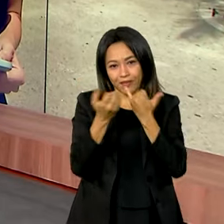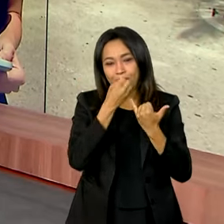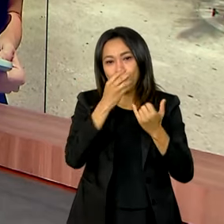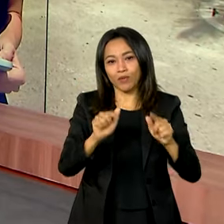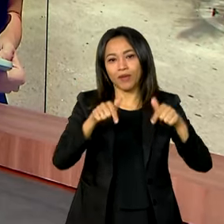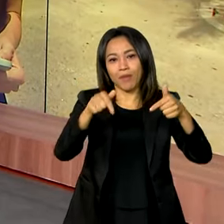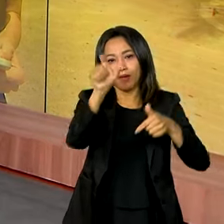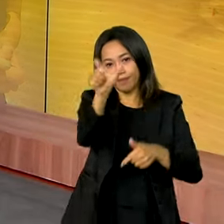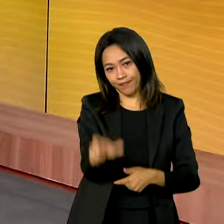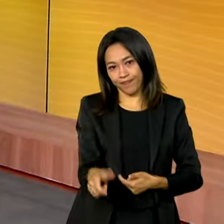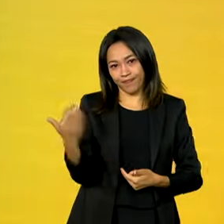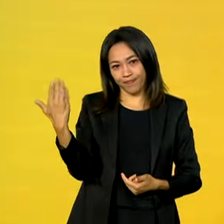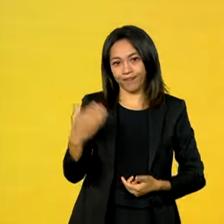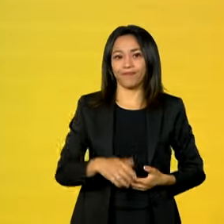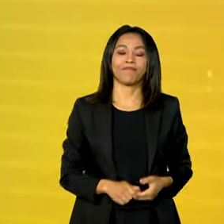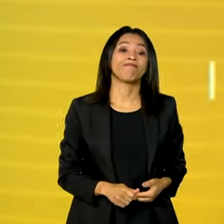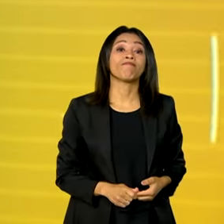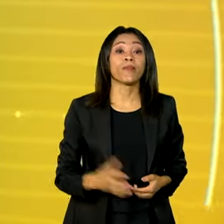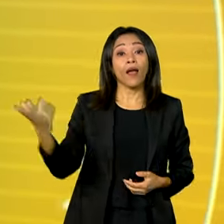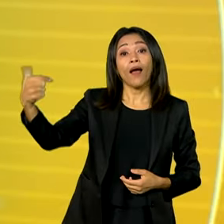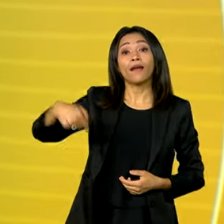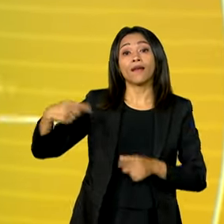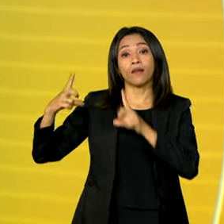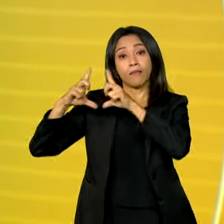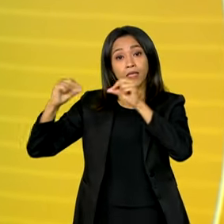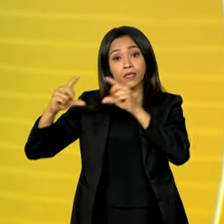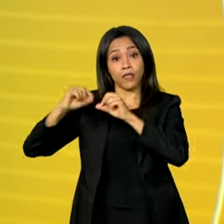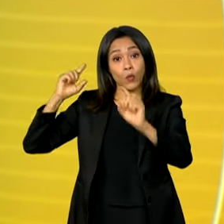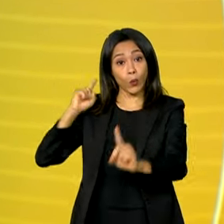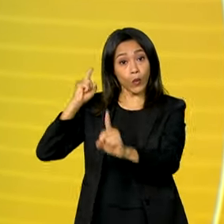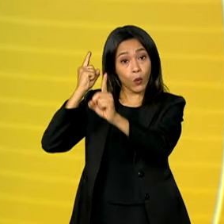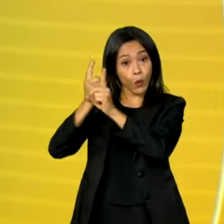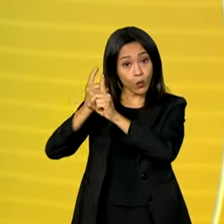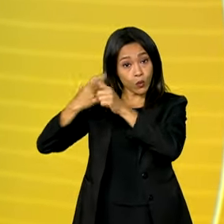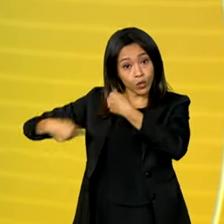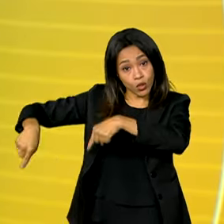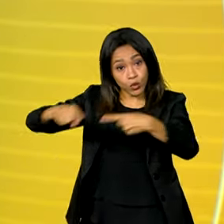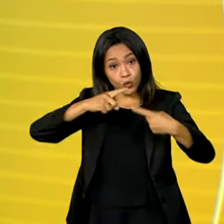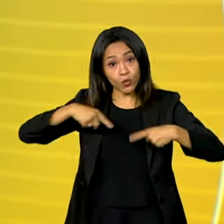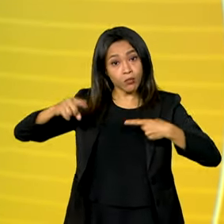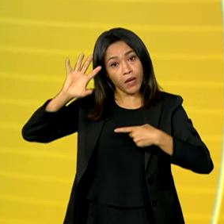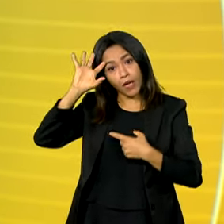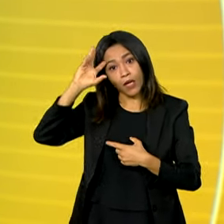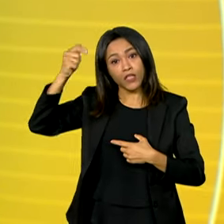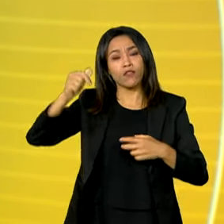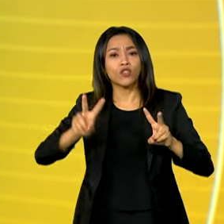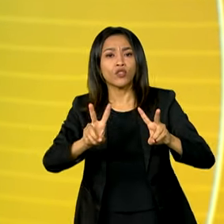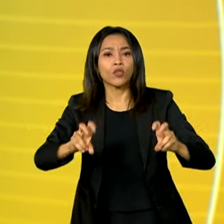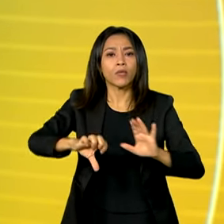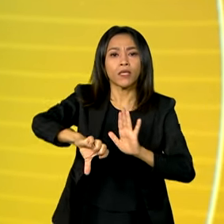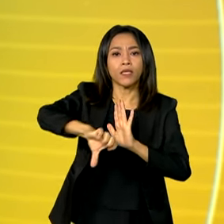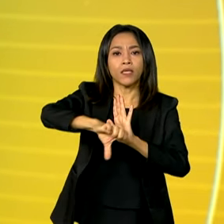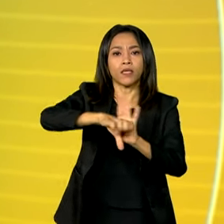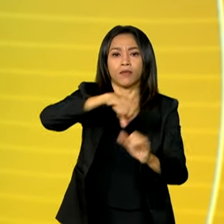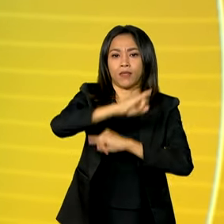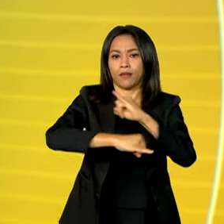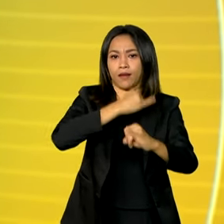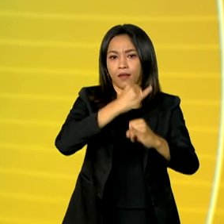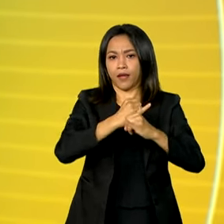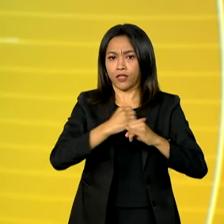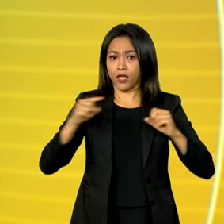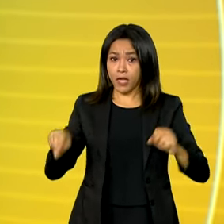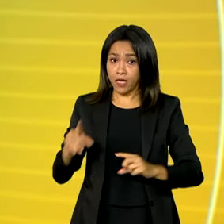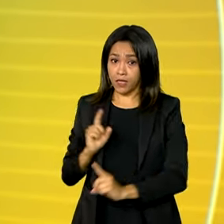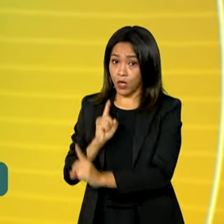trabalho para você. E aqui em Brasília, um encontro discute soluções para combater os crimes virtuais. O evento